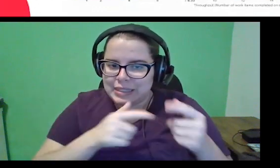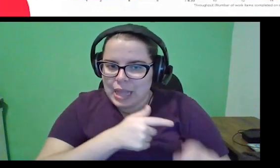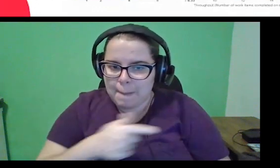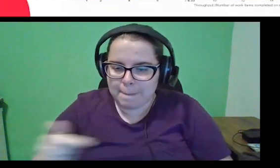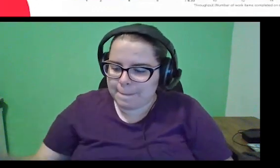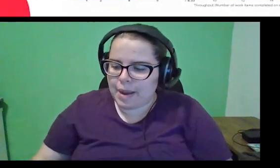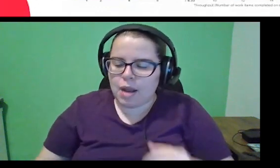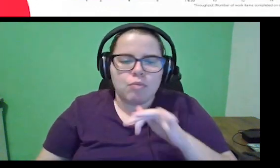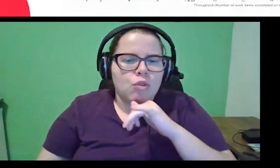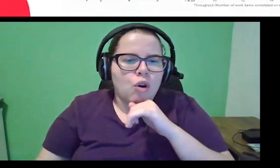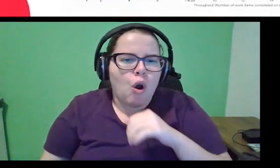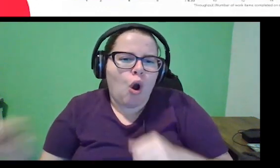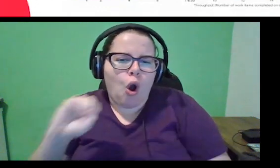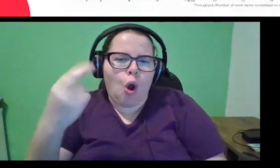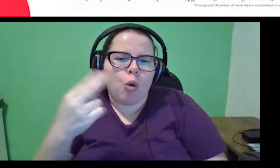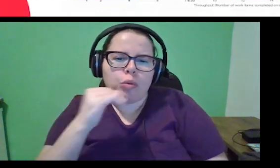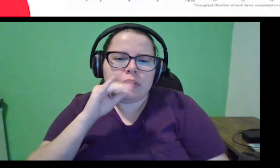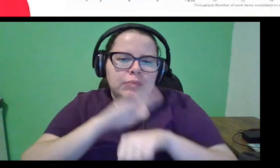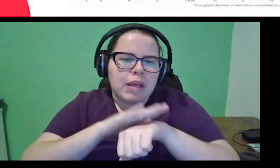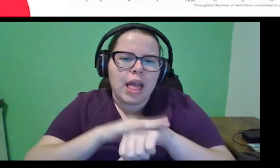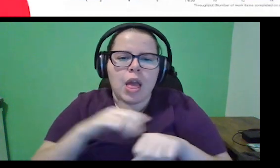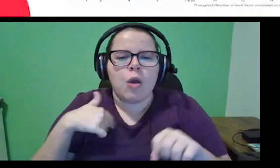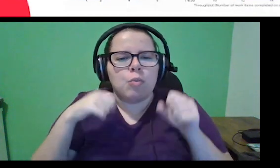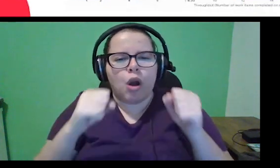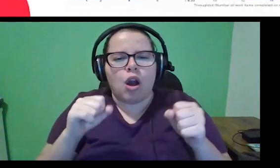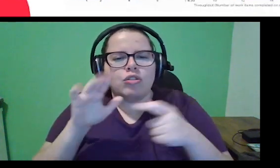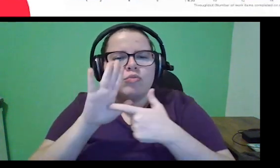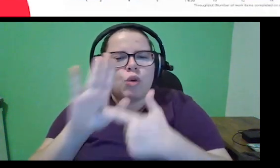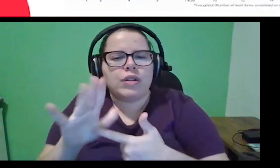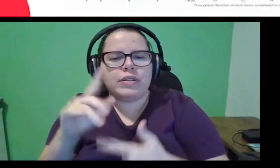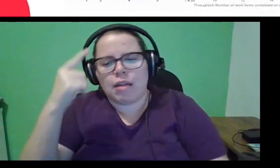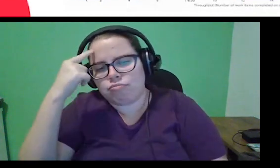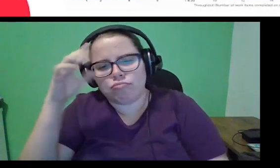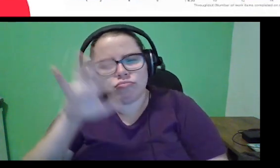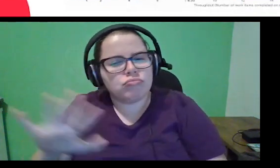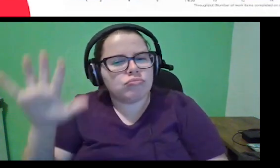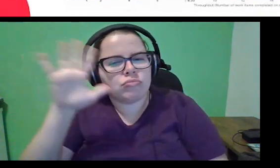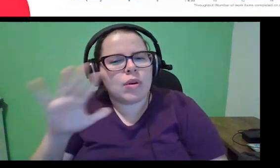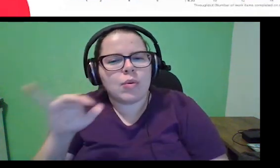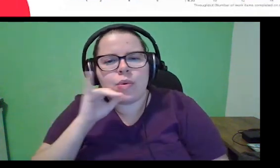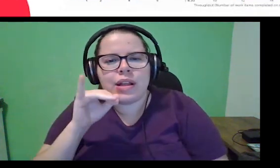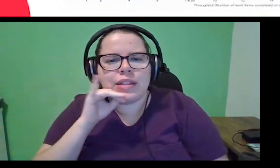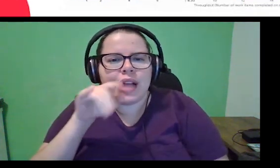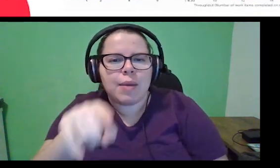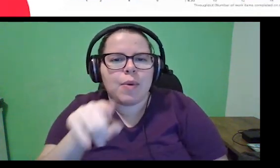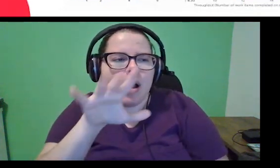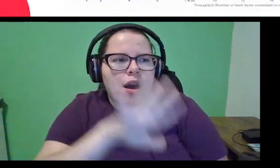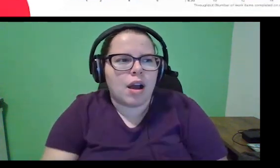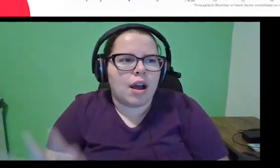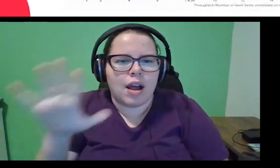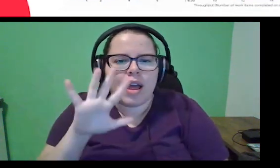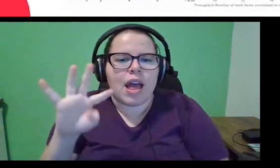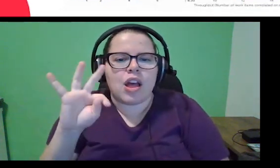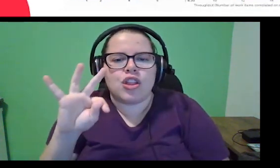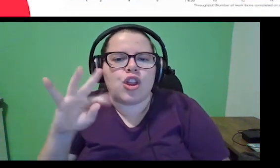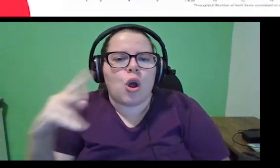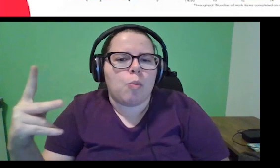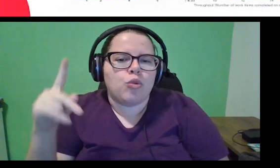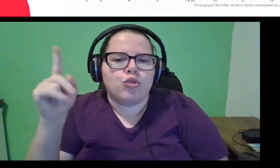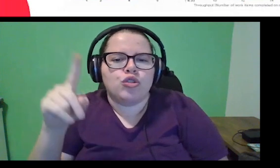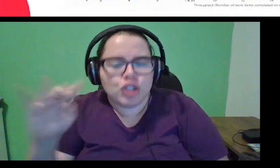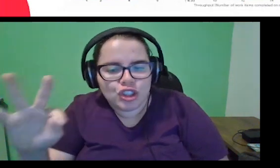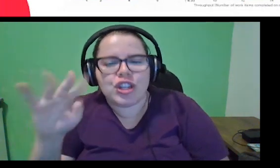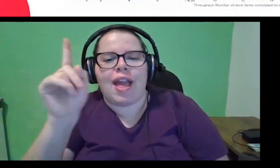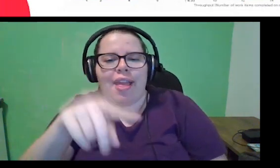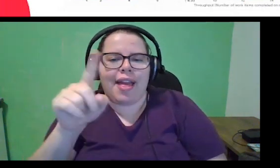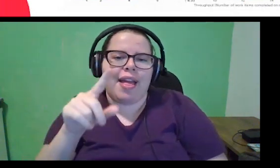determinado período. Então, aqui eu posso fazer uma leitura, que está me trazendo aqui que a mediana, né, a